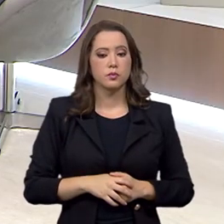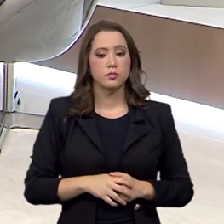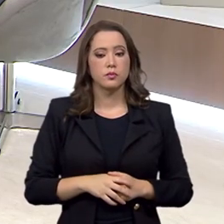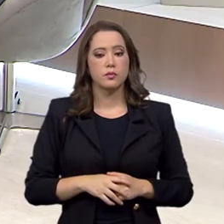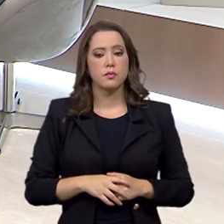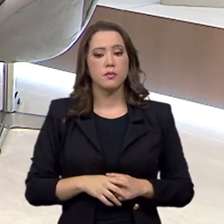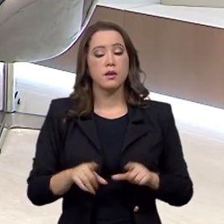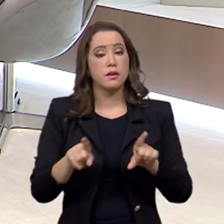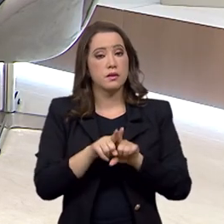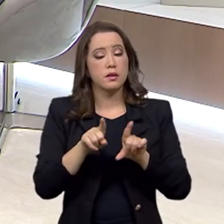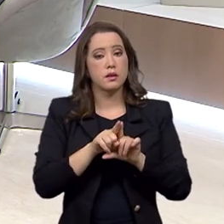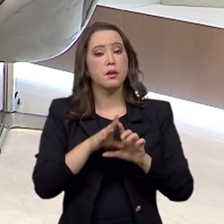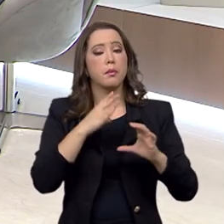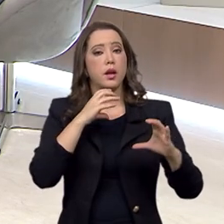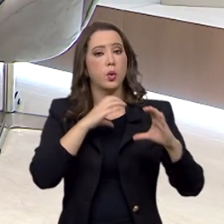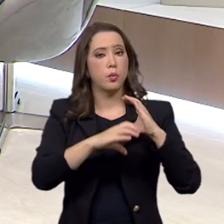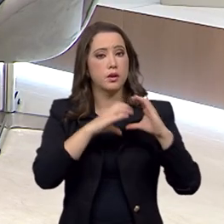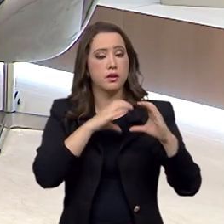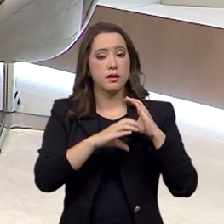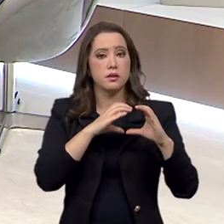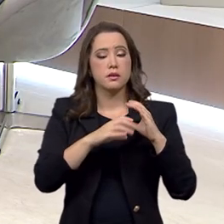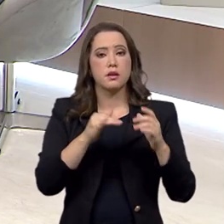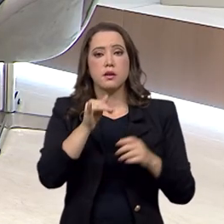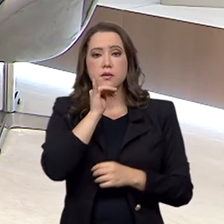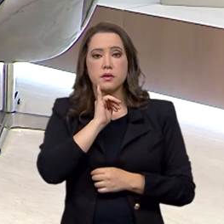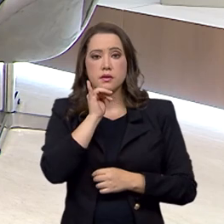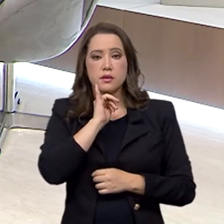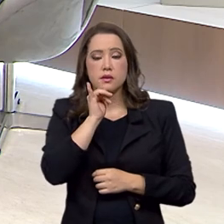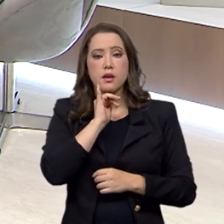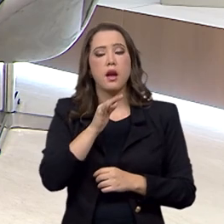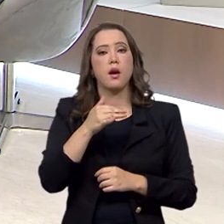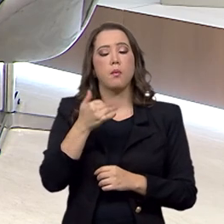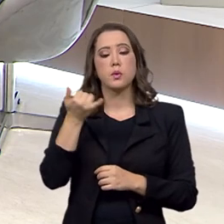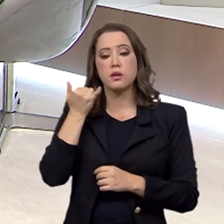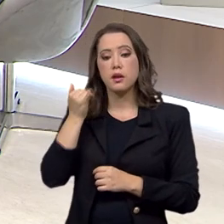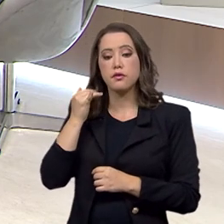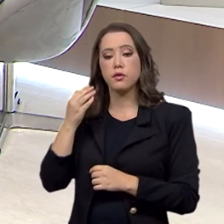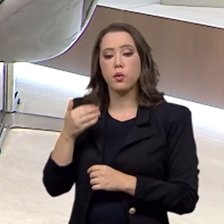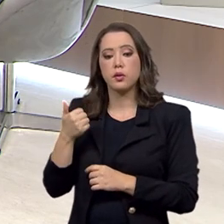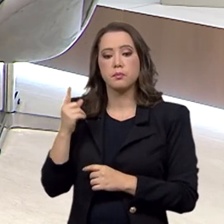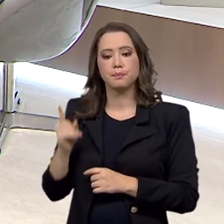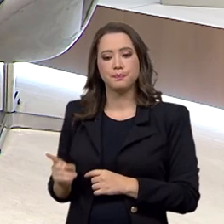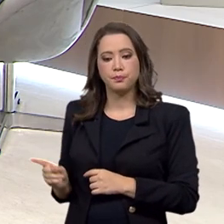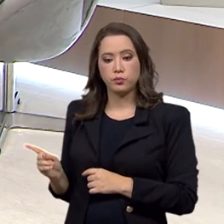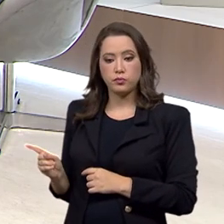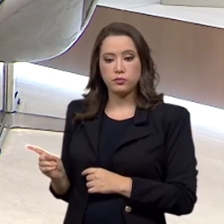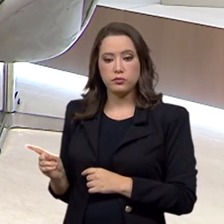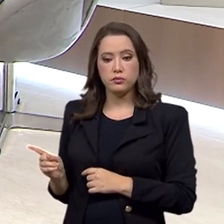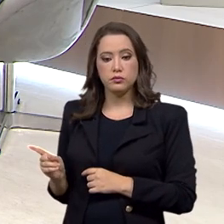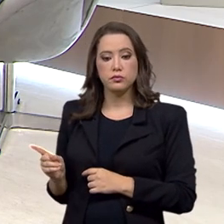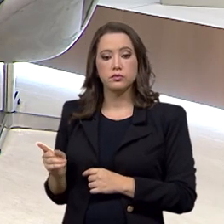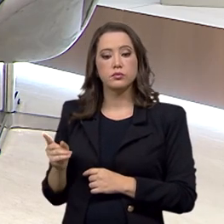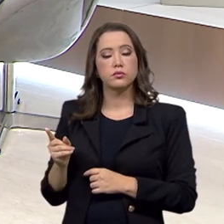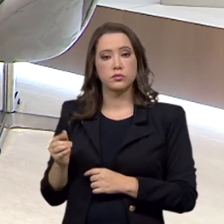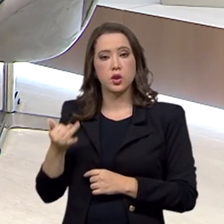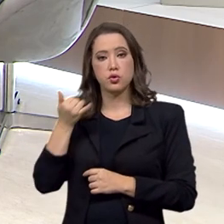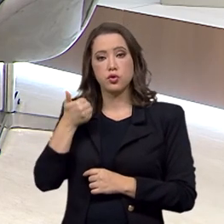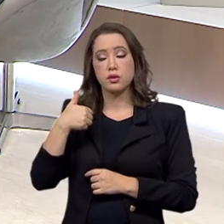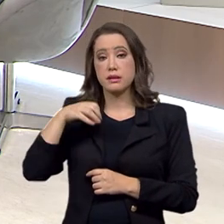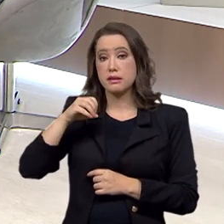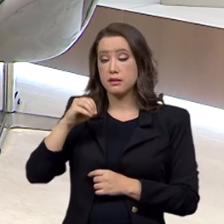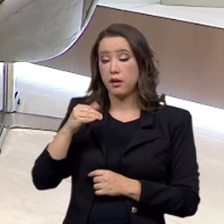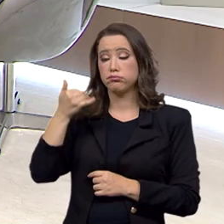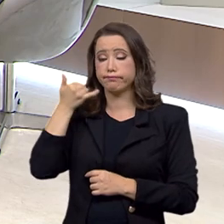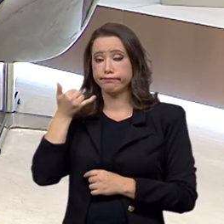Existem canais dessa ouvidoria, como o Disque 100 e o Disque 180, o Disque 180, sobretudo, voltado a mulheres e